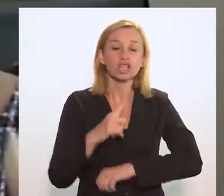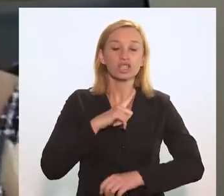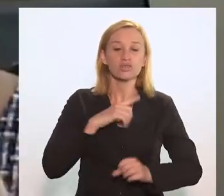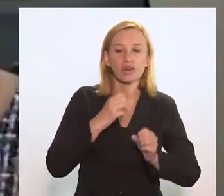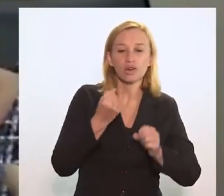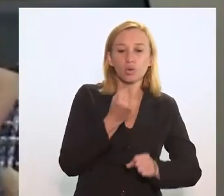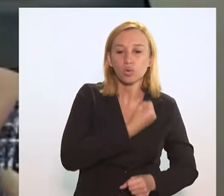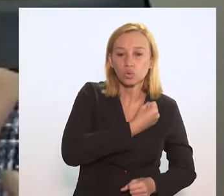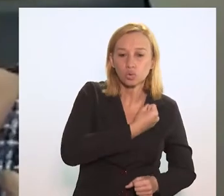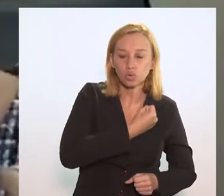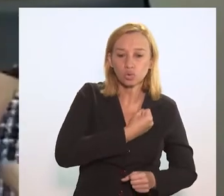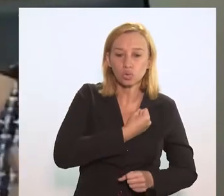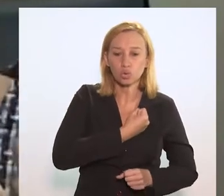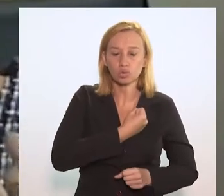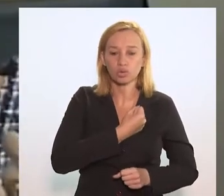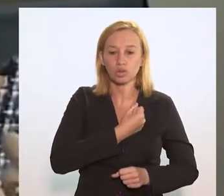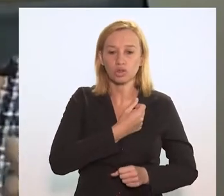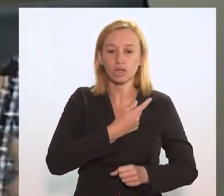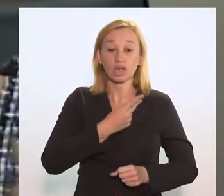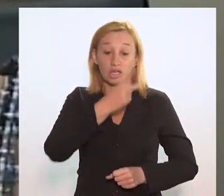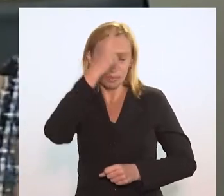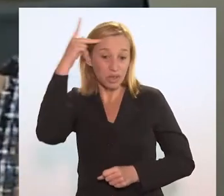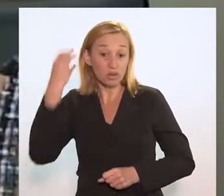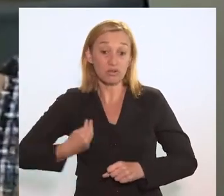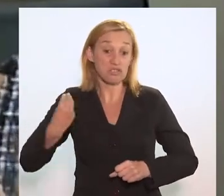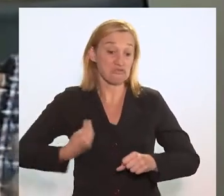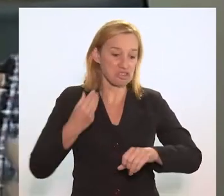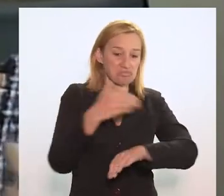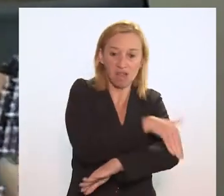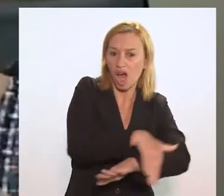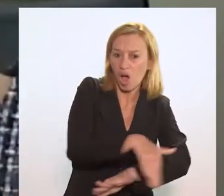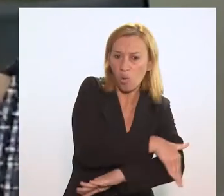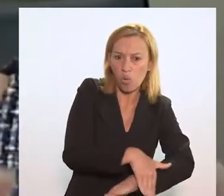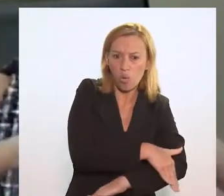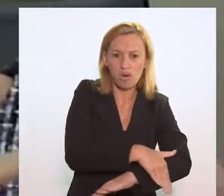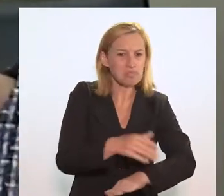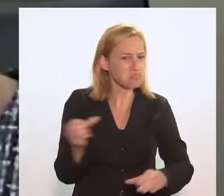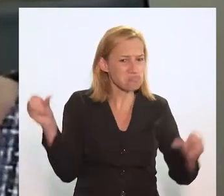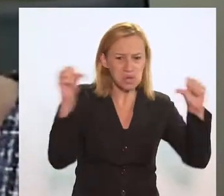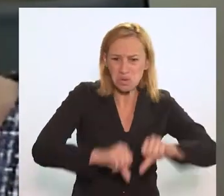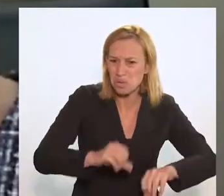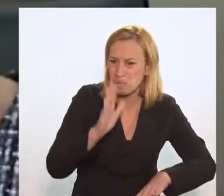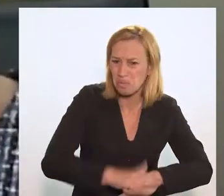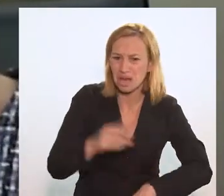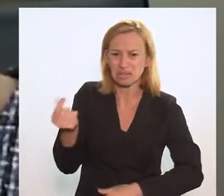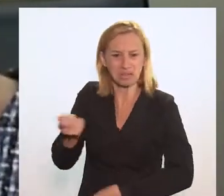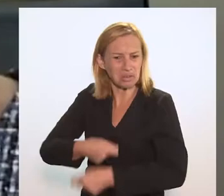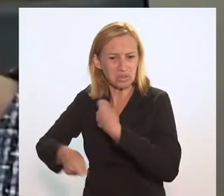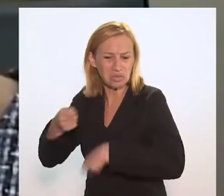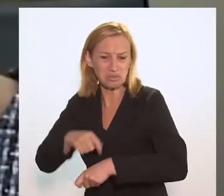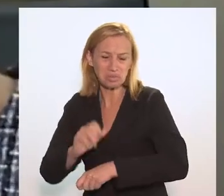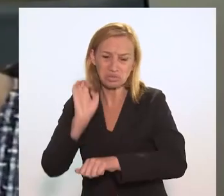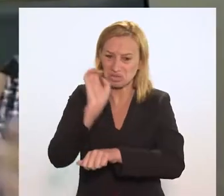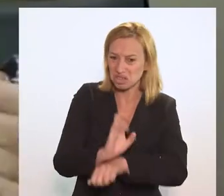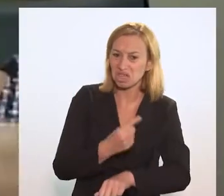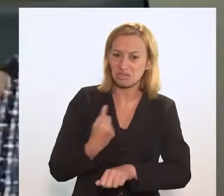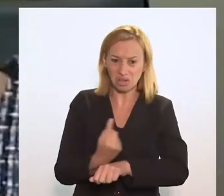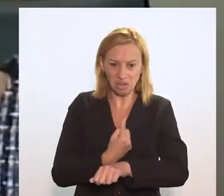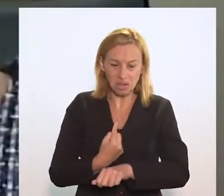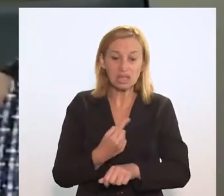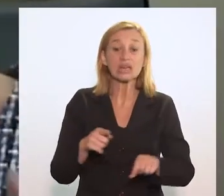um aumento da população de rua, e isso se agravou também pela situação econômica do nosso Estado.